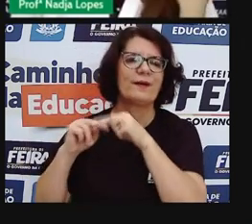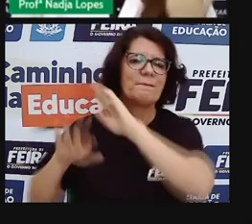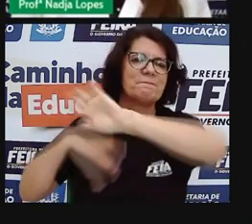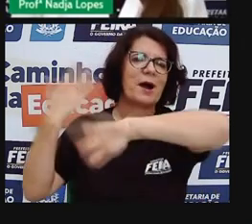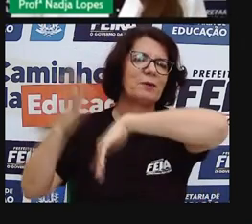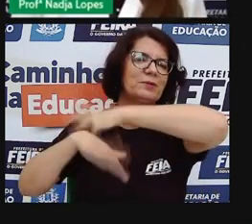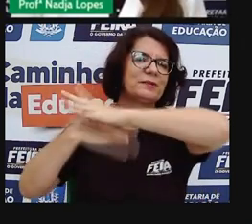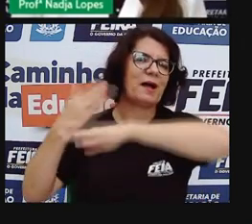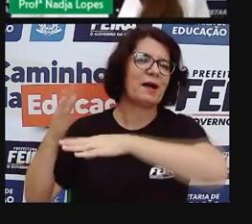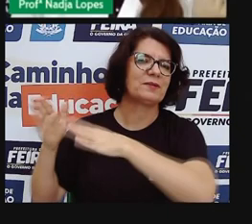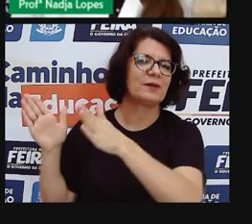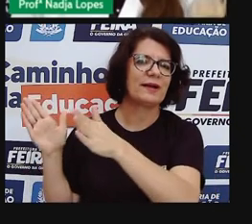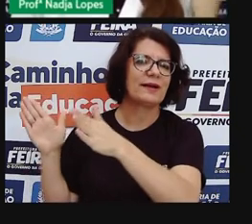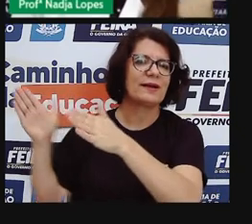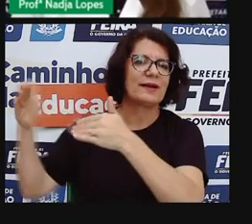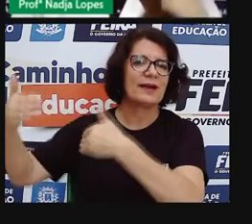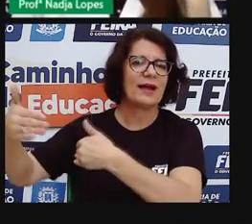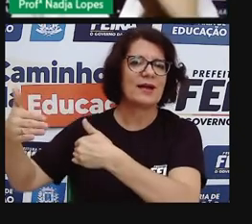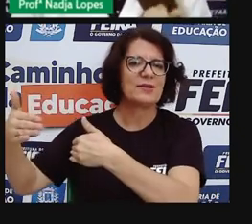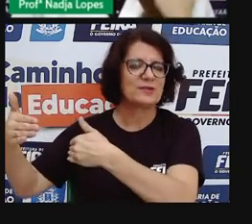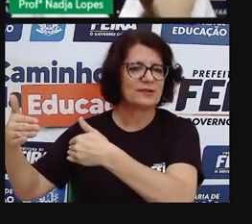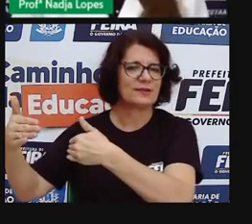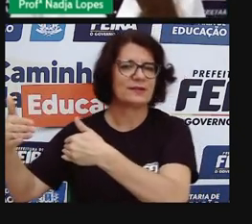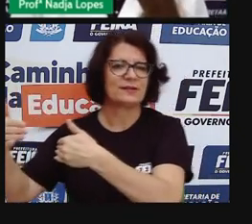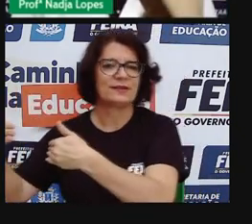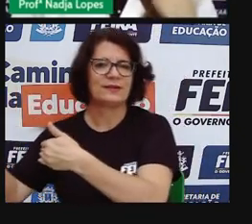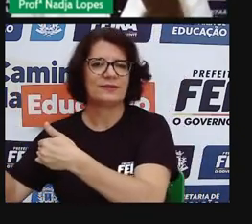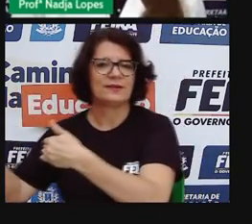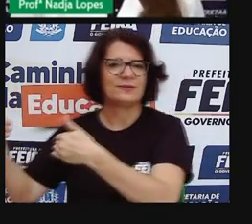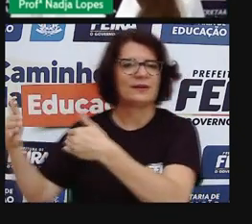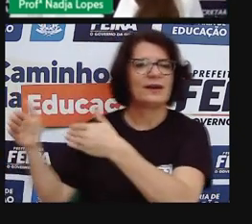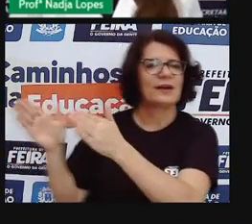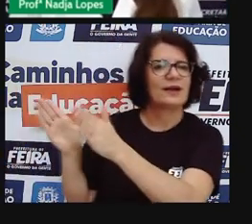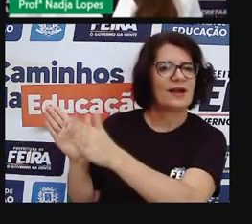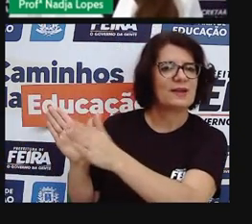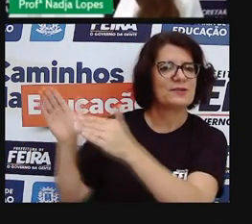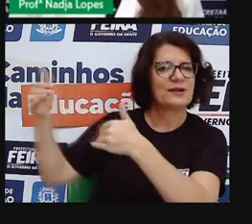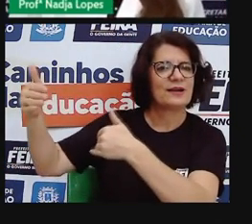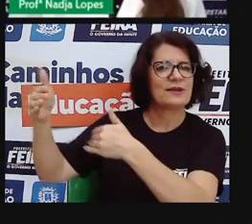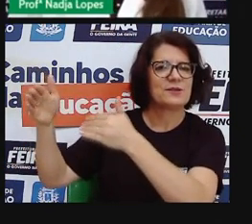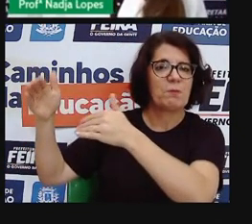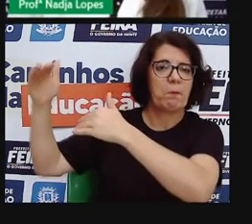ambiente mais saudável e vai atrair com certeza o teu cliente.